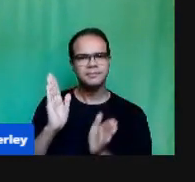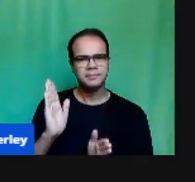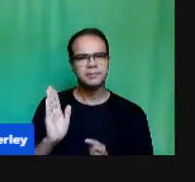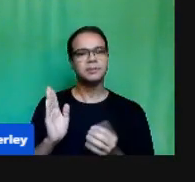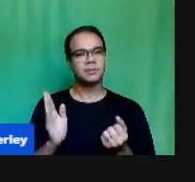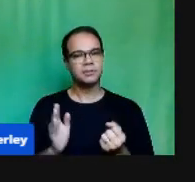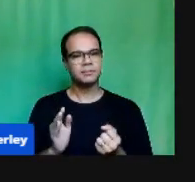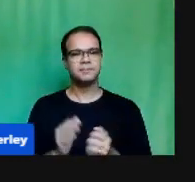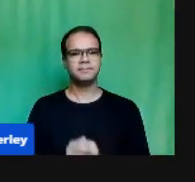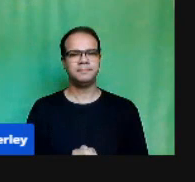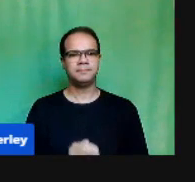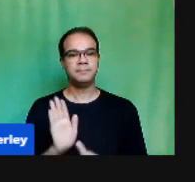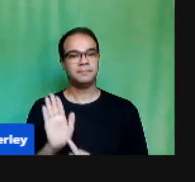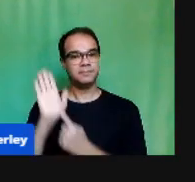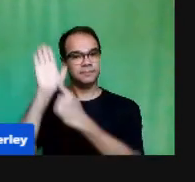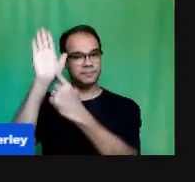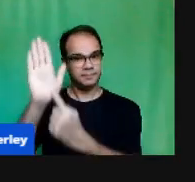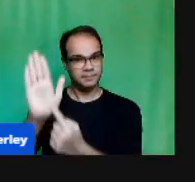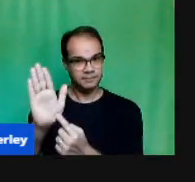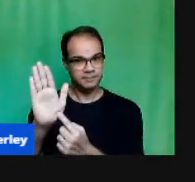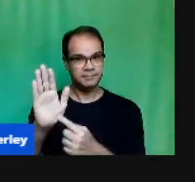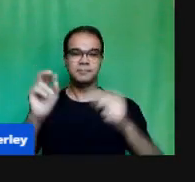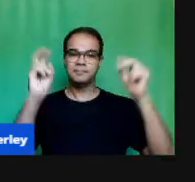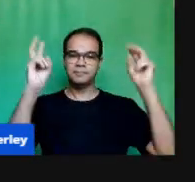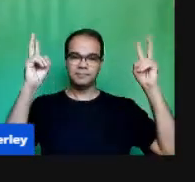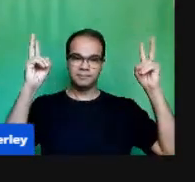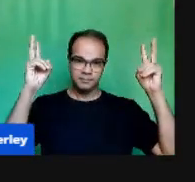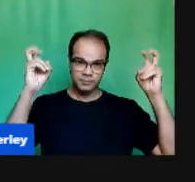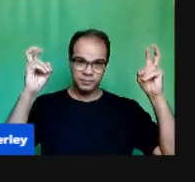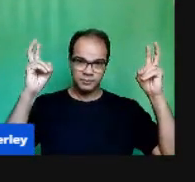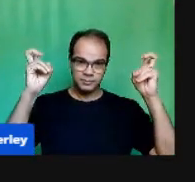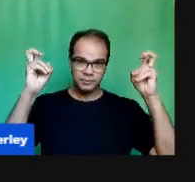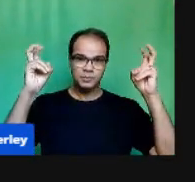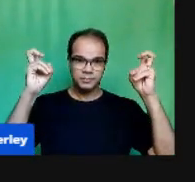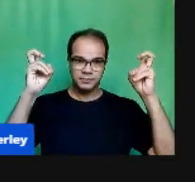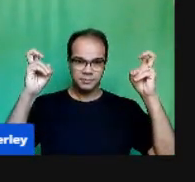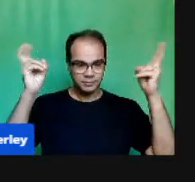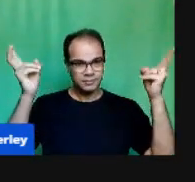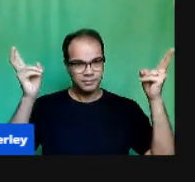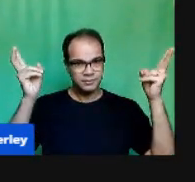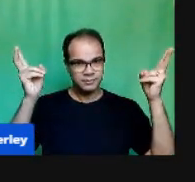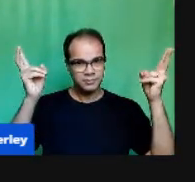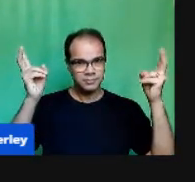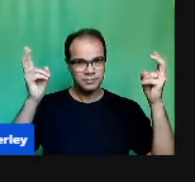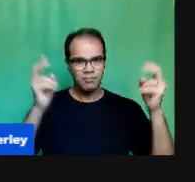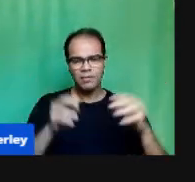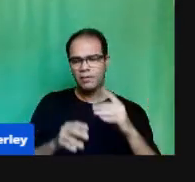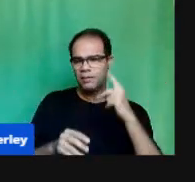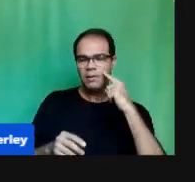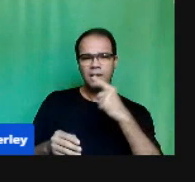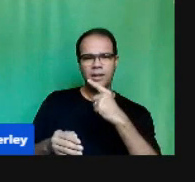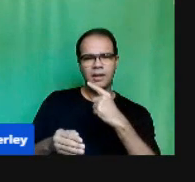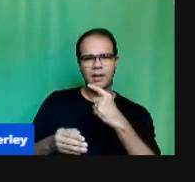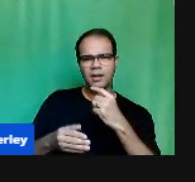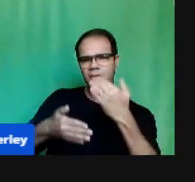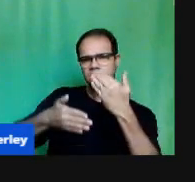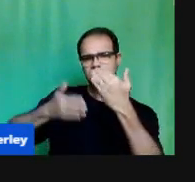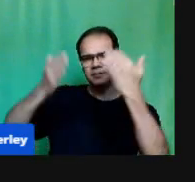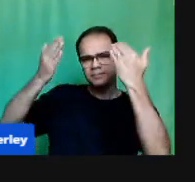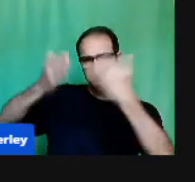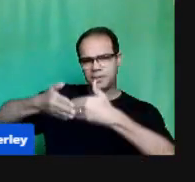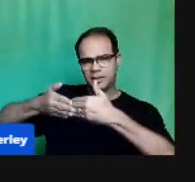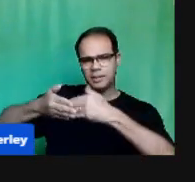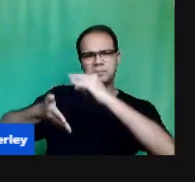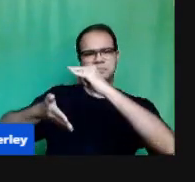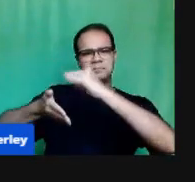O nosso tema A avaliação da aprendizagem no ensino remoto A fala do professor